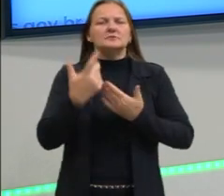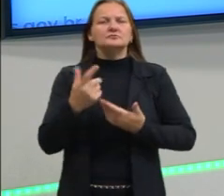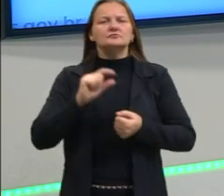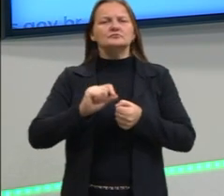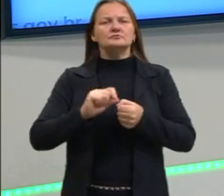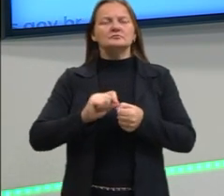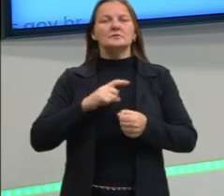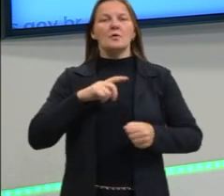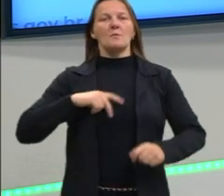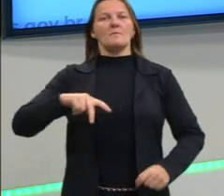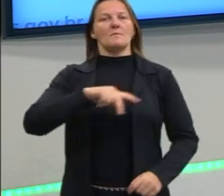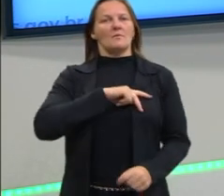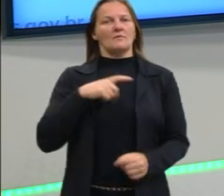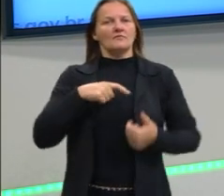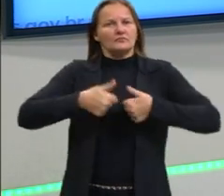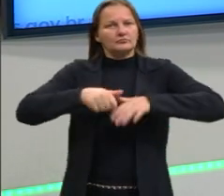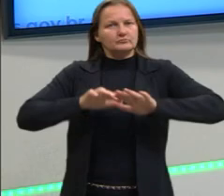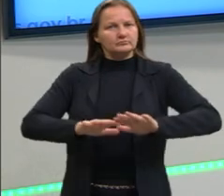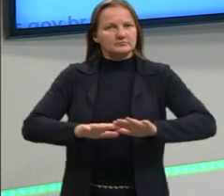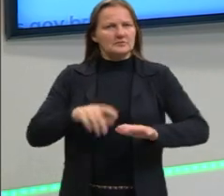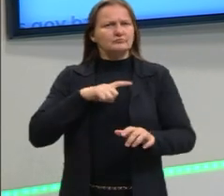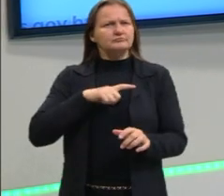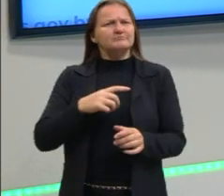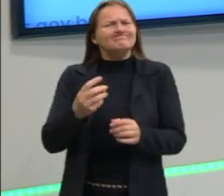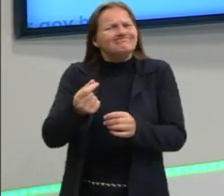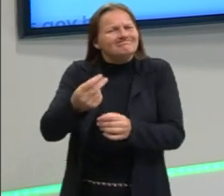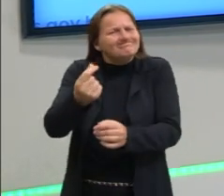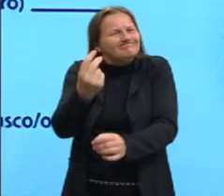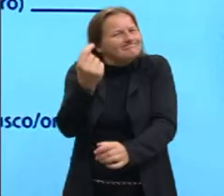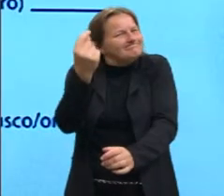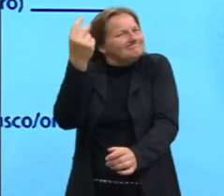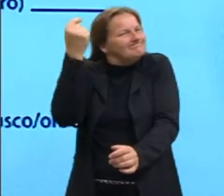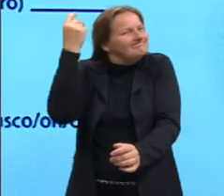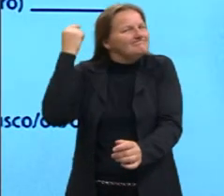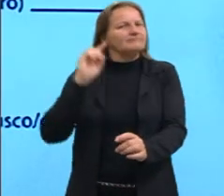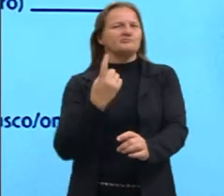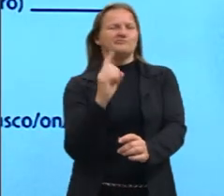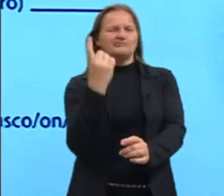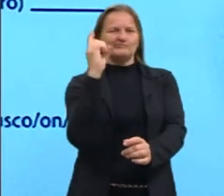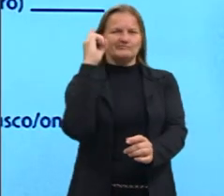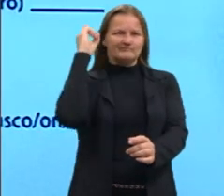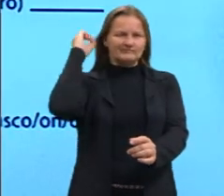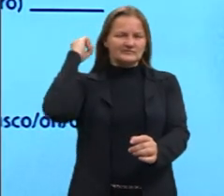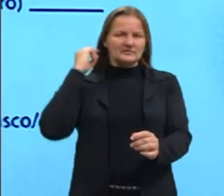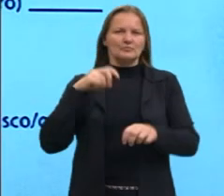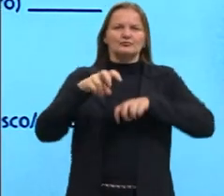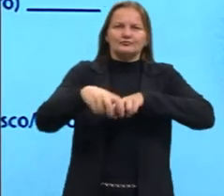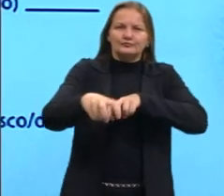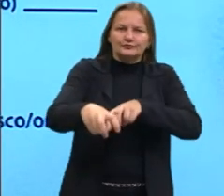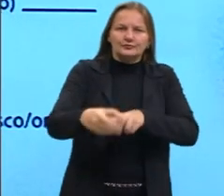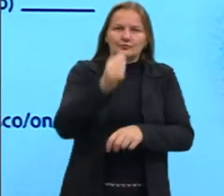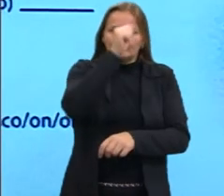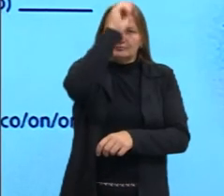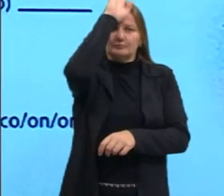povo que estava aqui desde a colonização romana é um povo